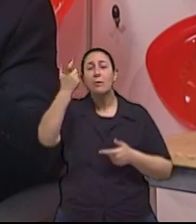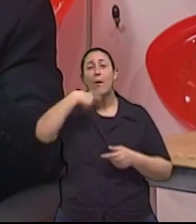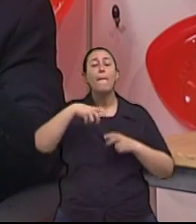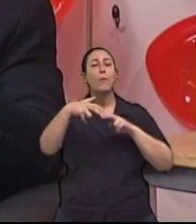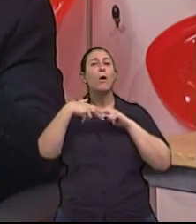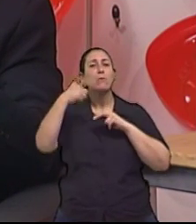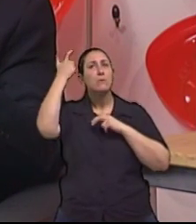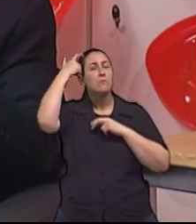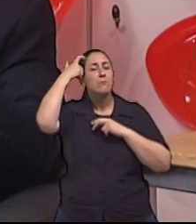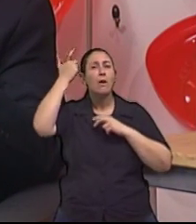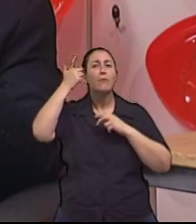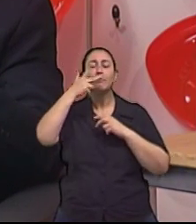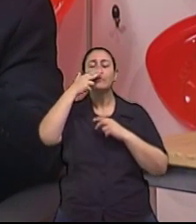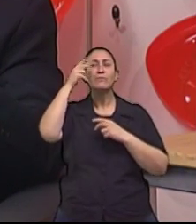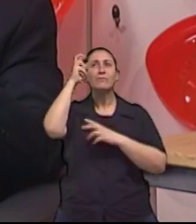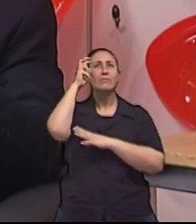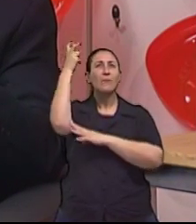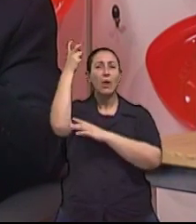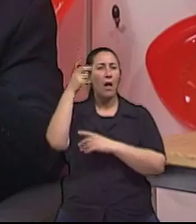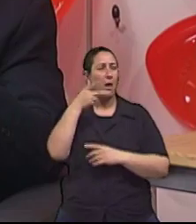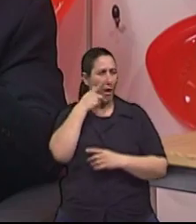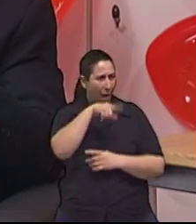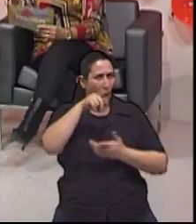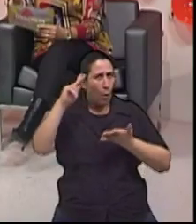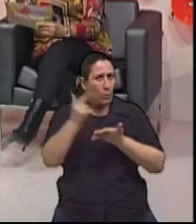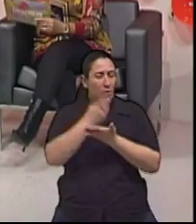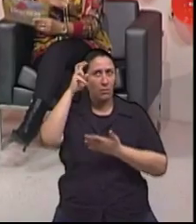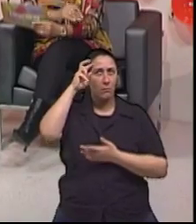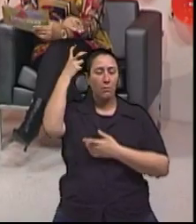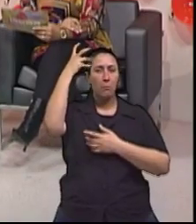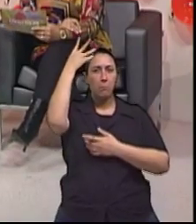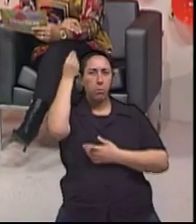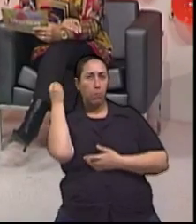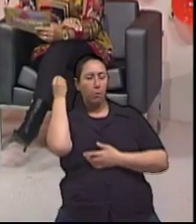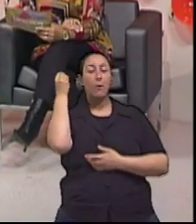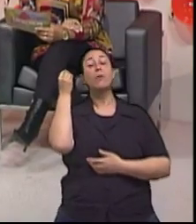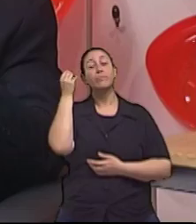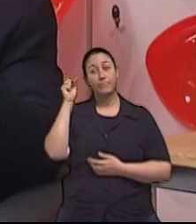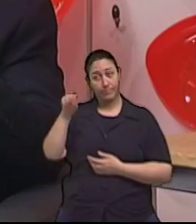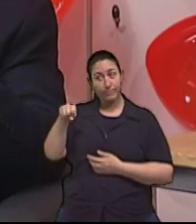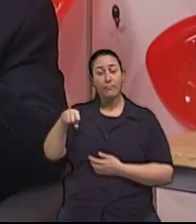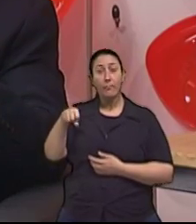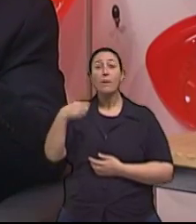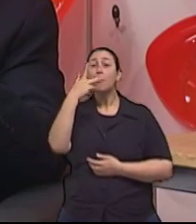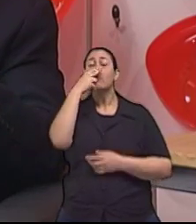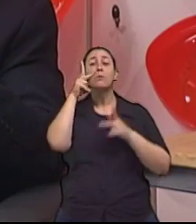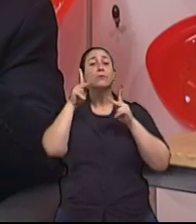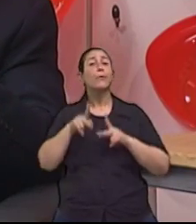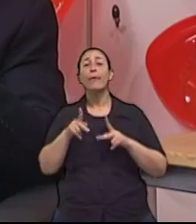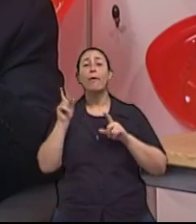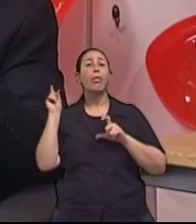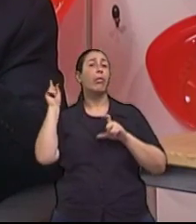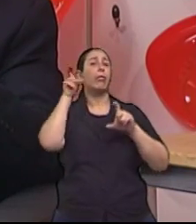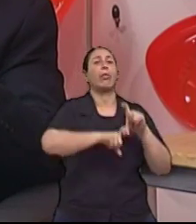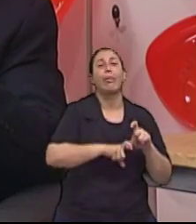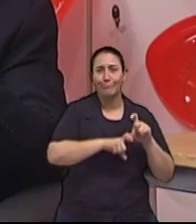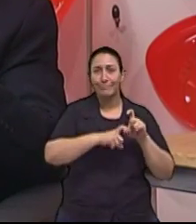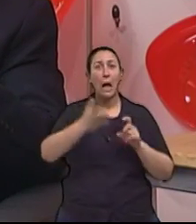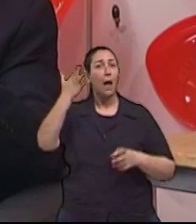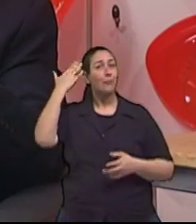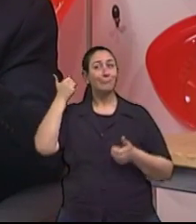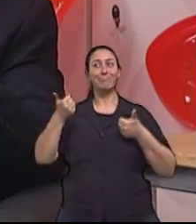cognitivo. É um desaranjo do cognitivo dessa pessoa. Exatamente. Ou seja, não é uma doença primariamente